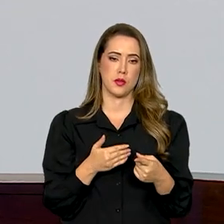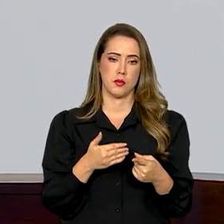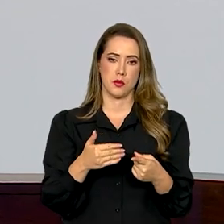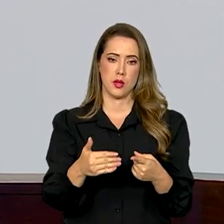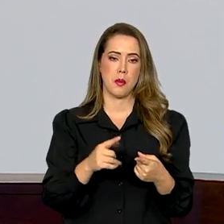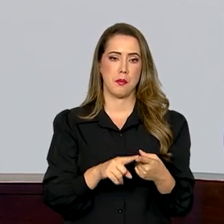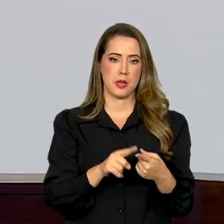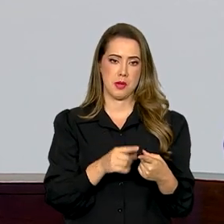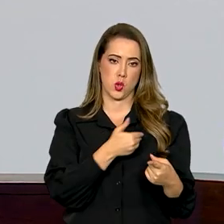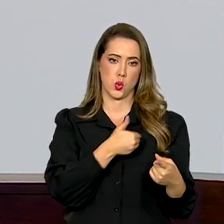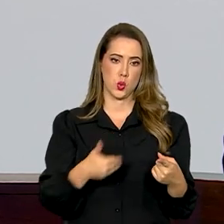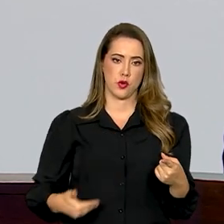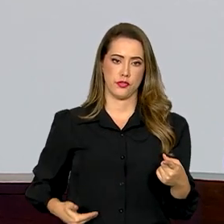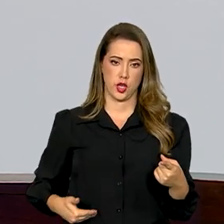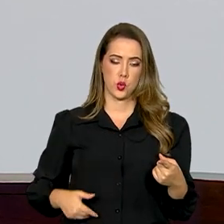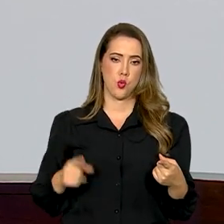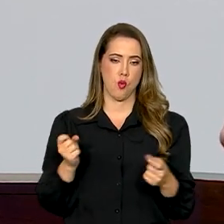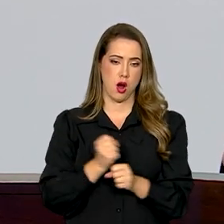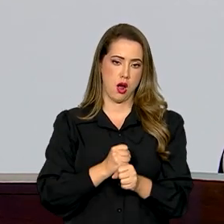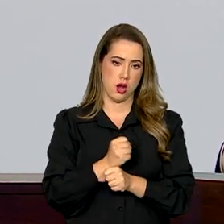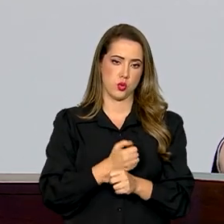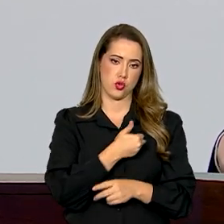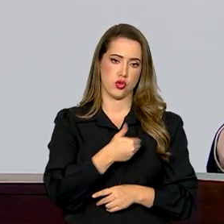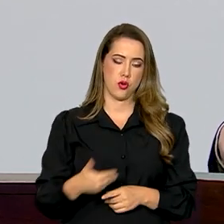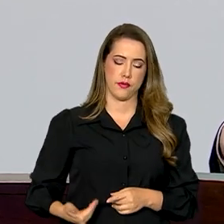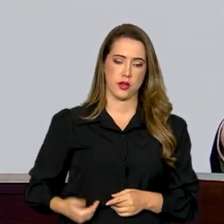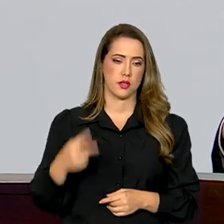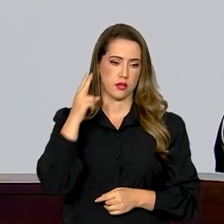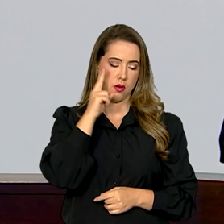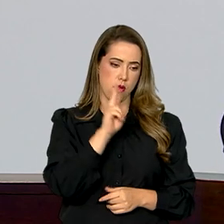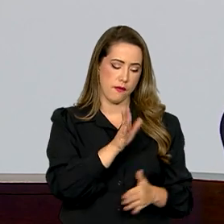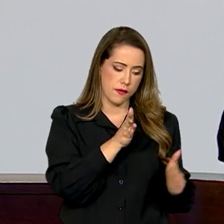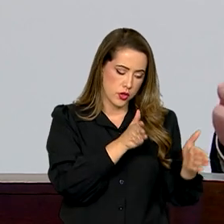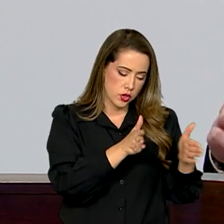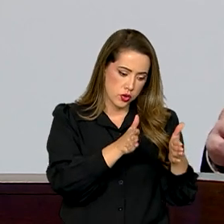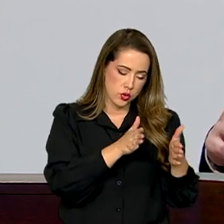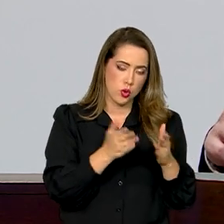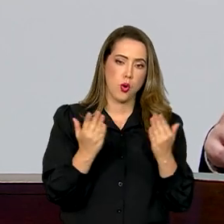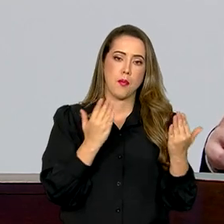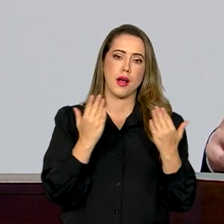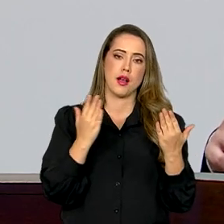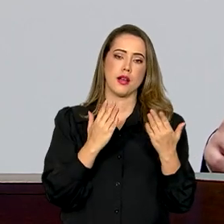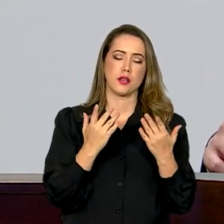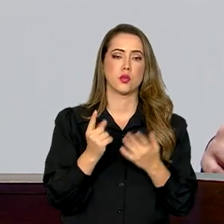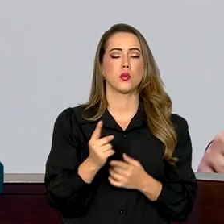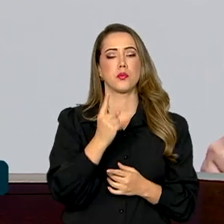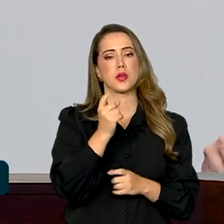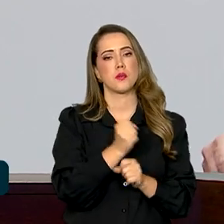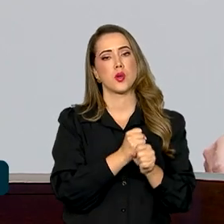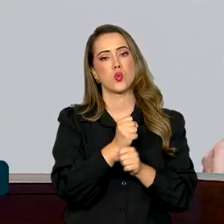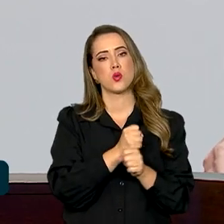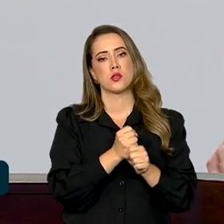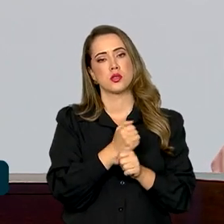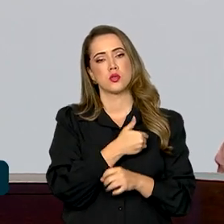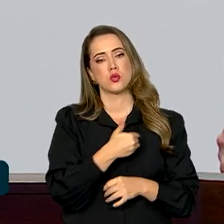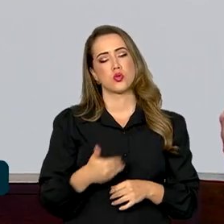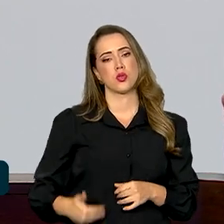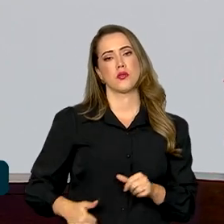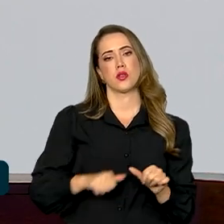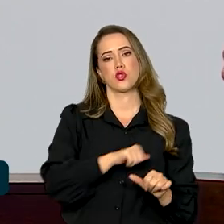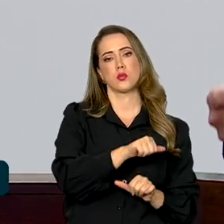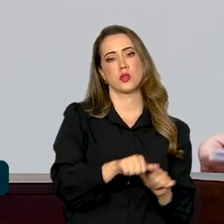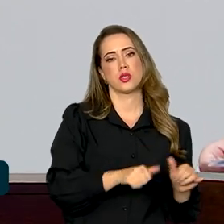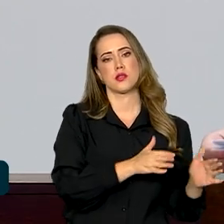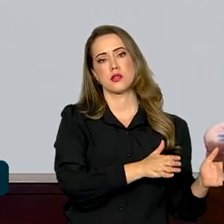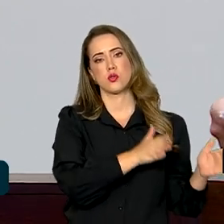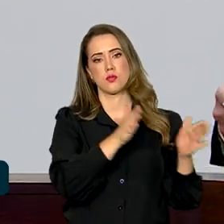então eu vejo, se a gente olhar o padrão de primeiro ano de governo, de mudança de ciclo, eu vejo